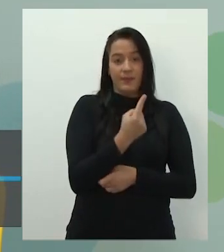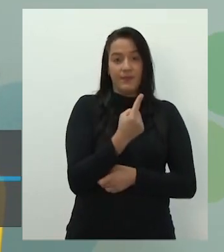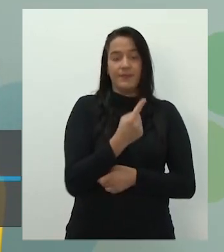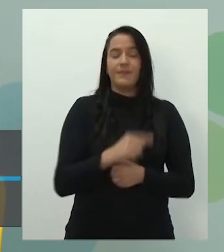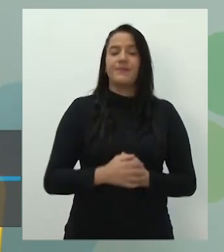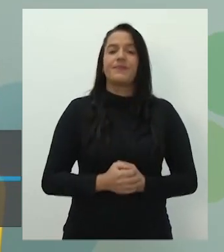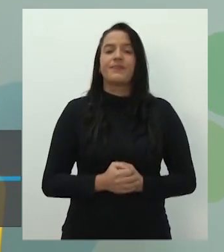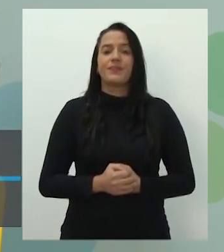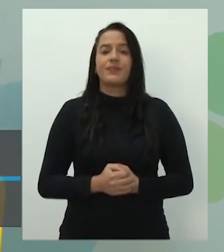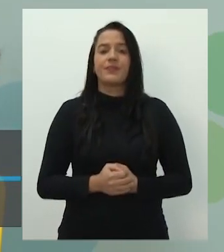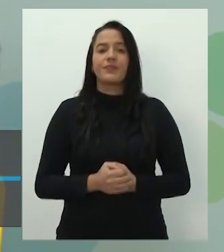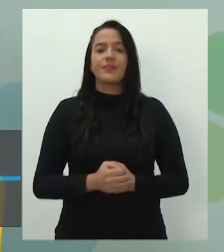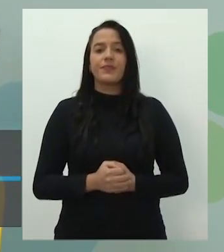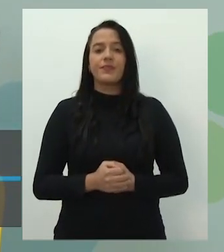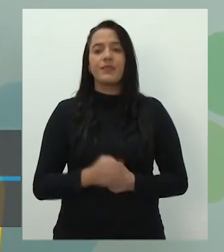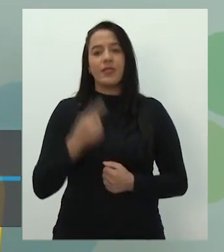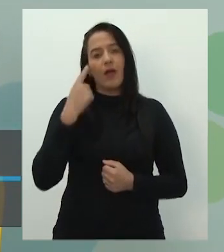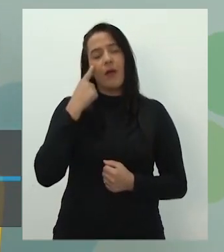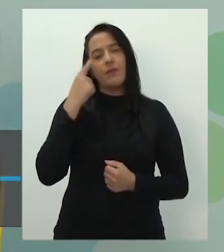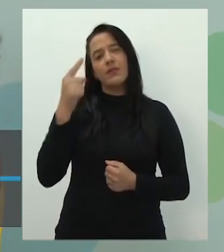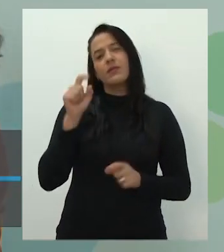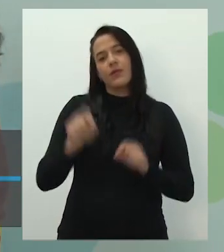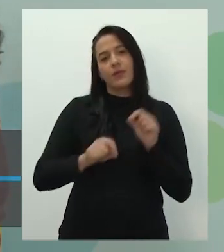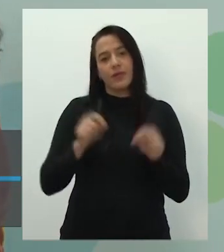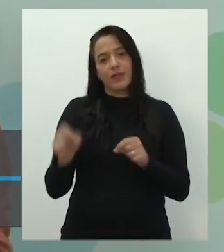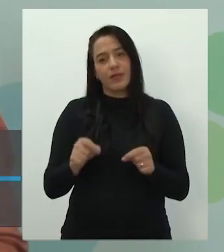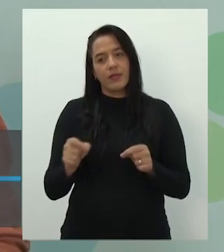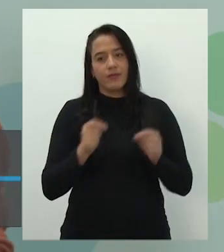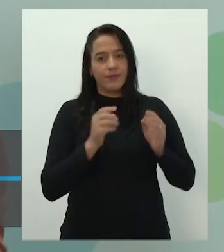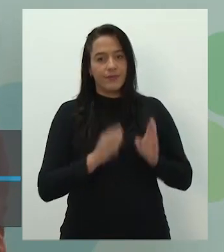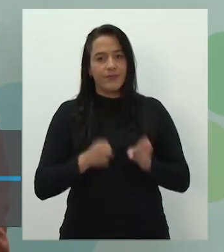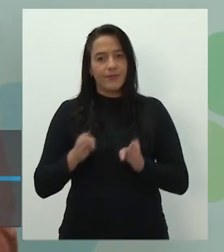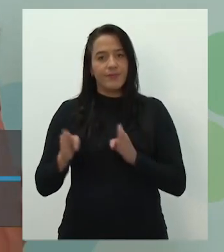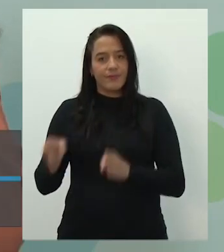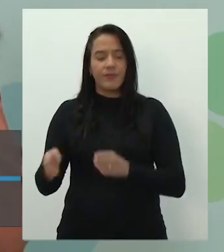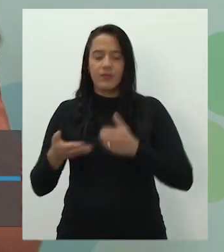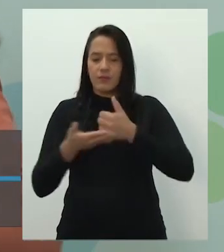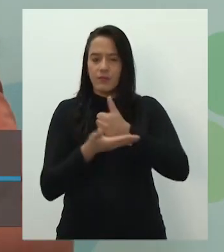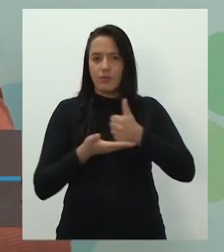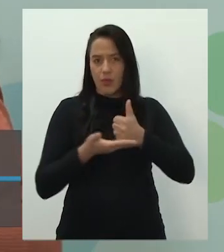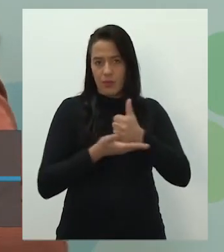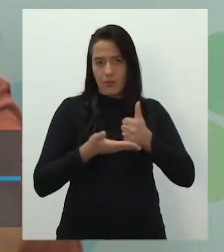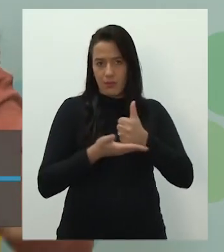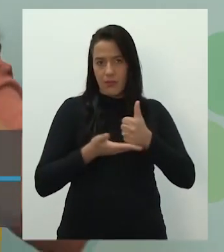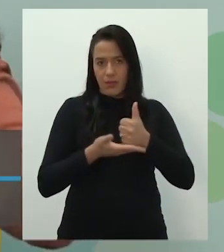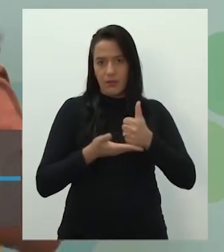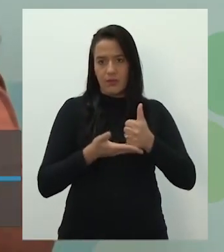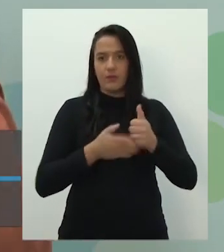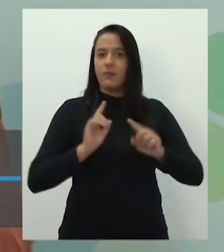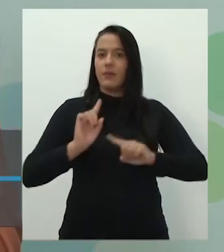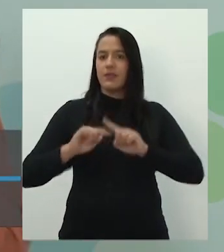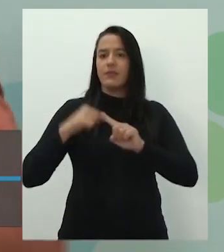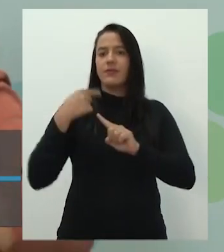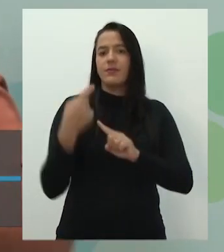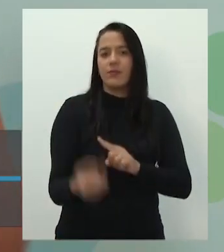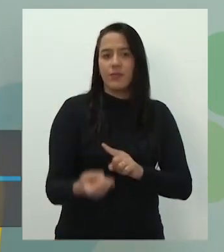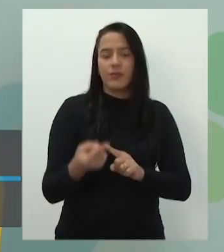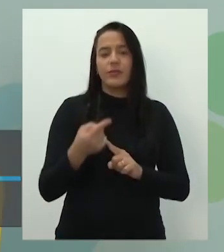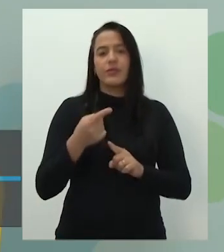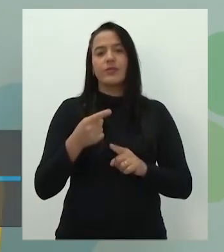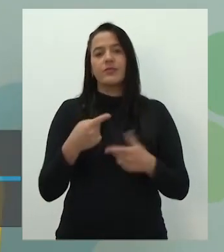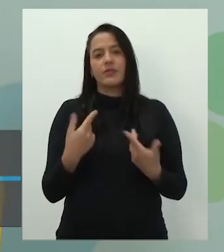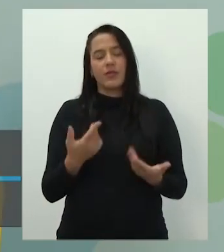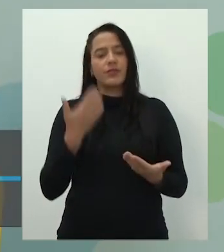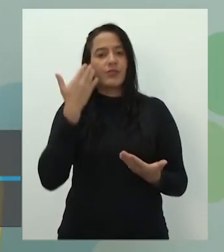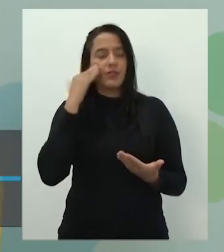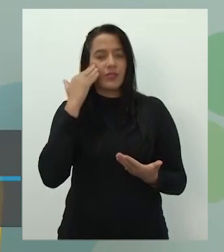eu pensei o seguinte, de a gente montar bem uma base, fazer uma cama, para depois a gente deitar e entender bem